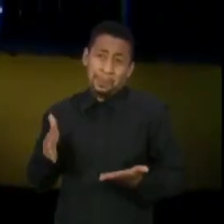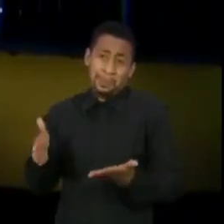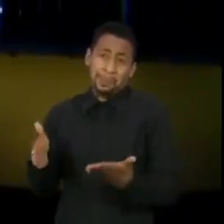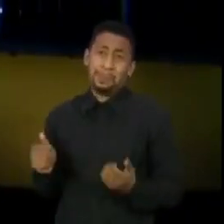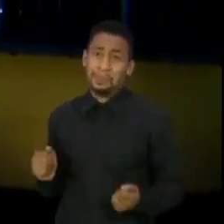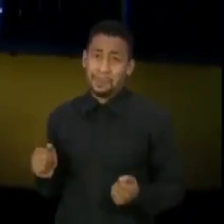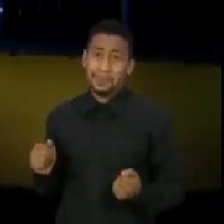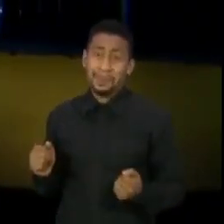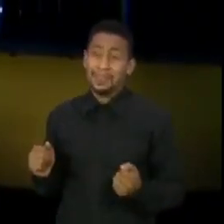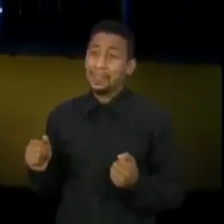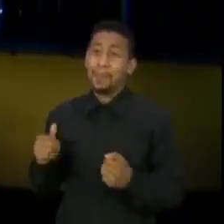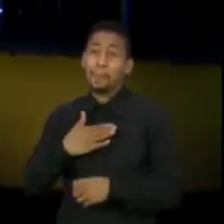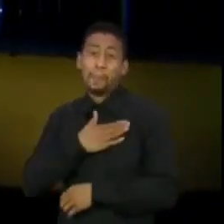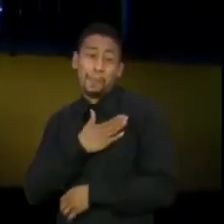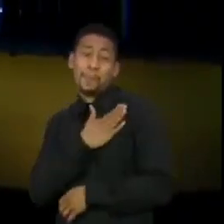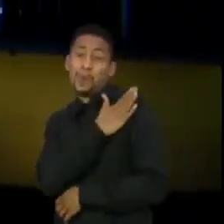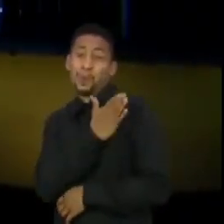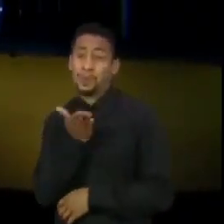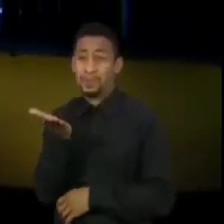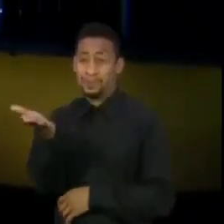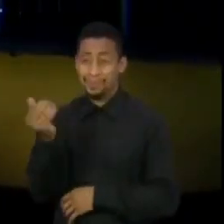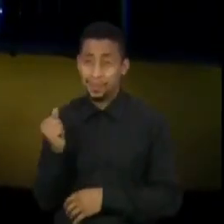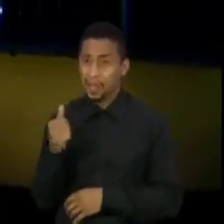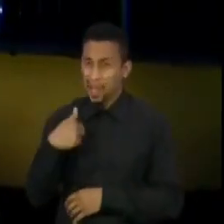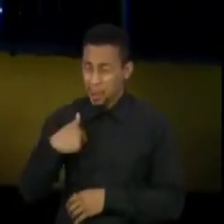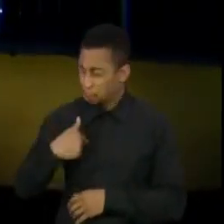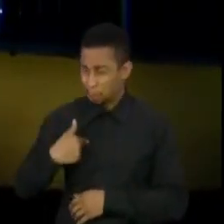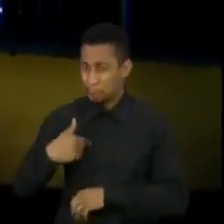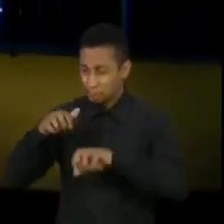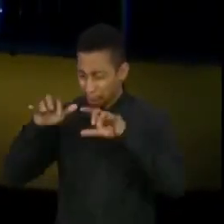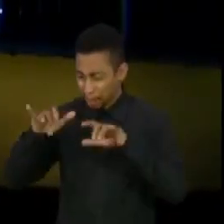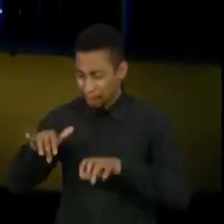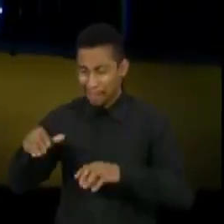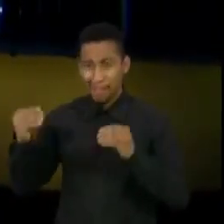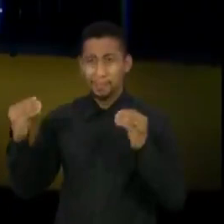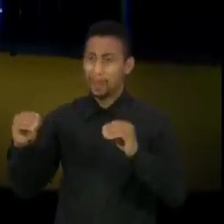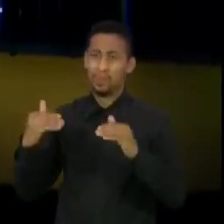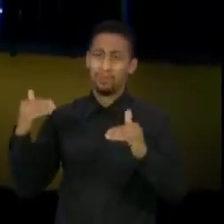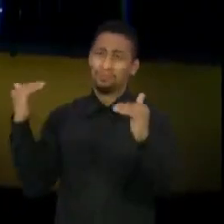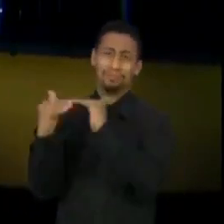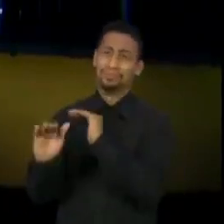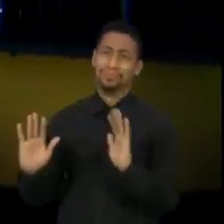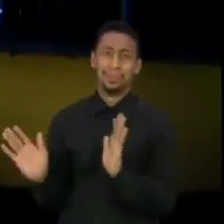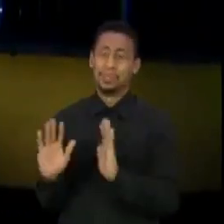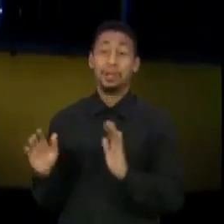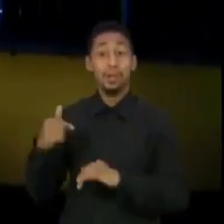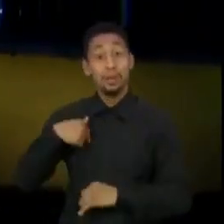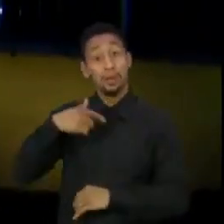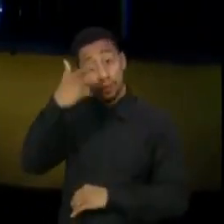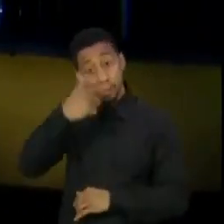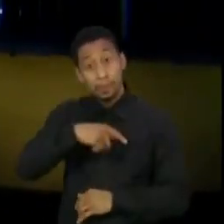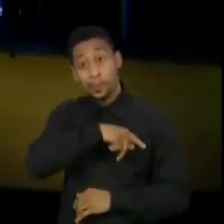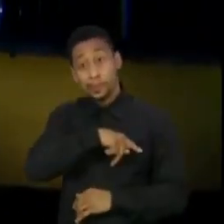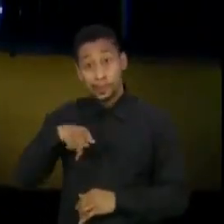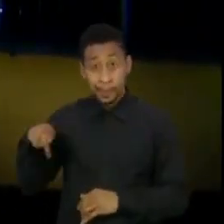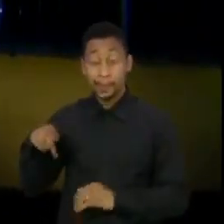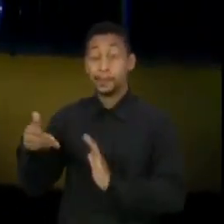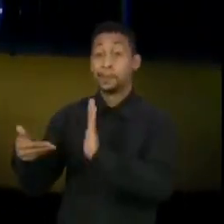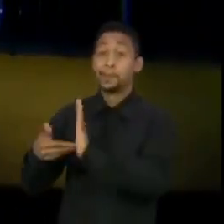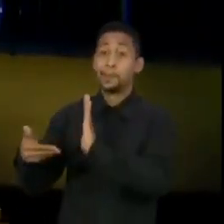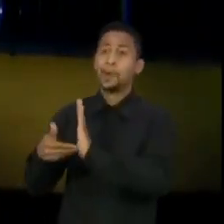coisa preconceituosa, com a qual jamais eu poderia concordar. Eu, como presidente do Congresso Nacional,